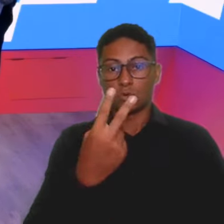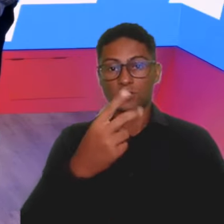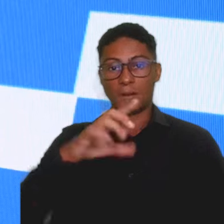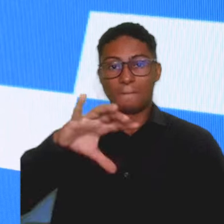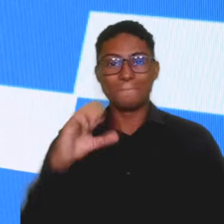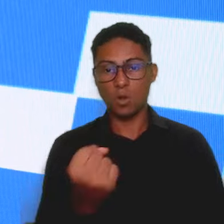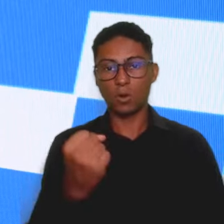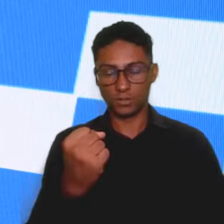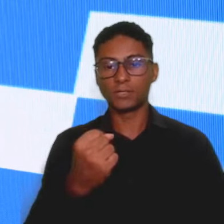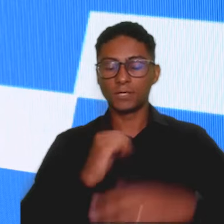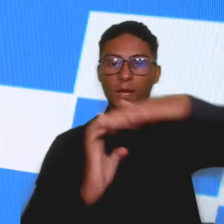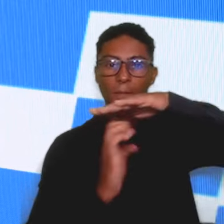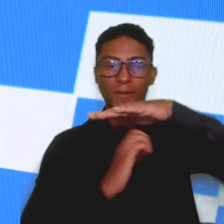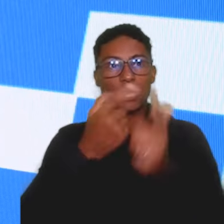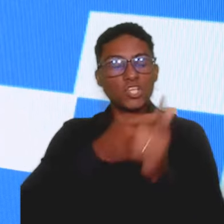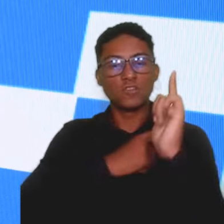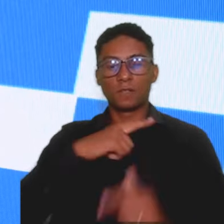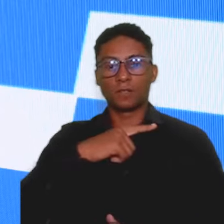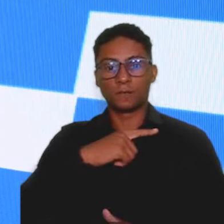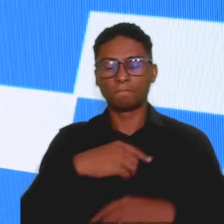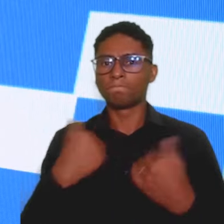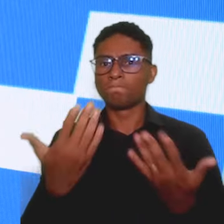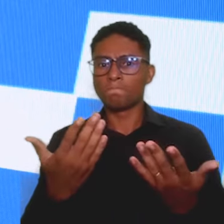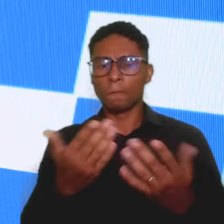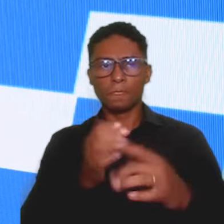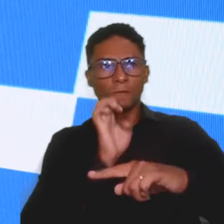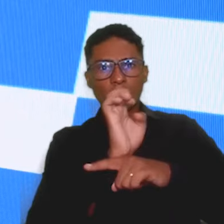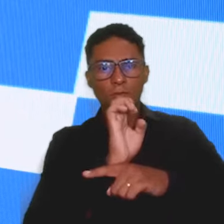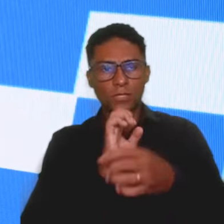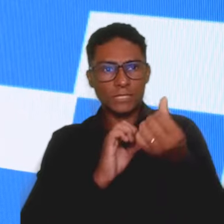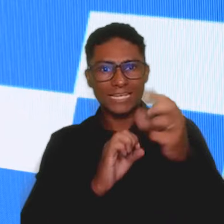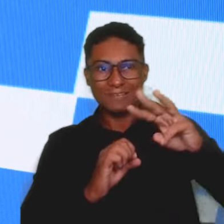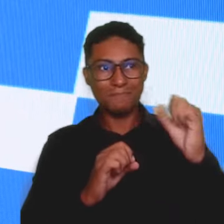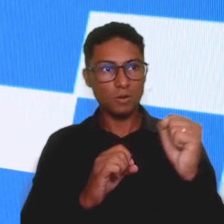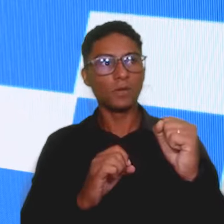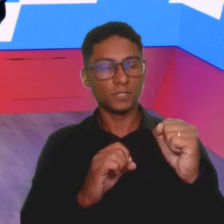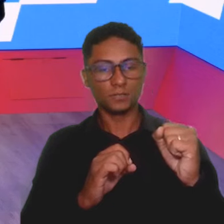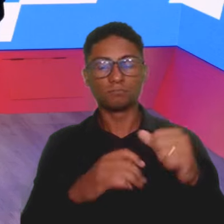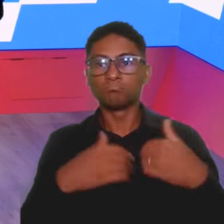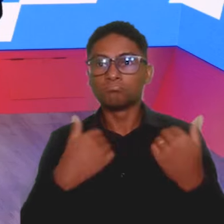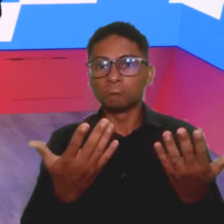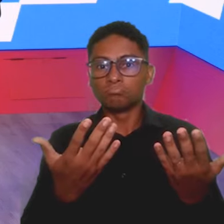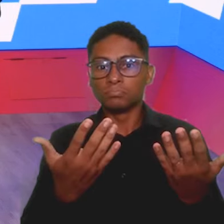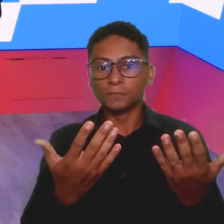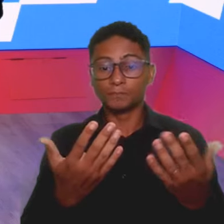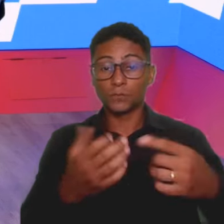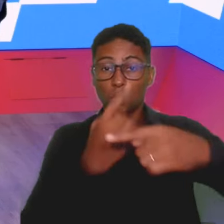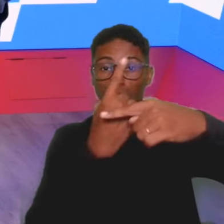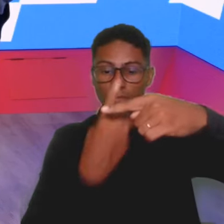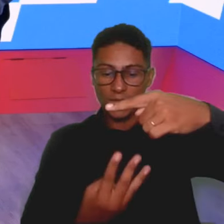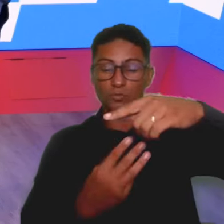inadimplentes, por um total de 6 milhões de empresas no Estado, que também representa 30%. Então, é um terço das